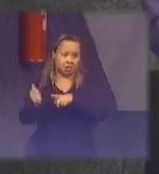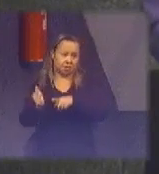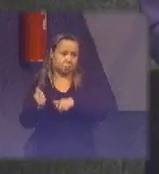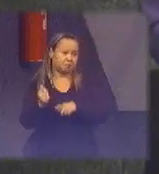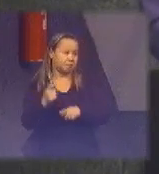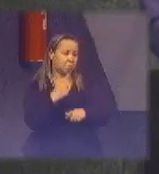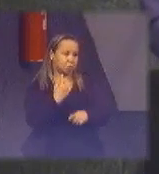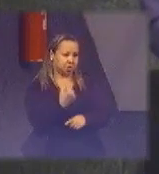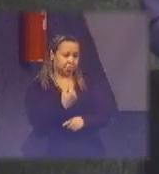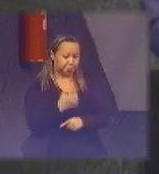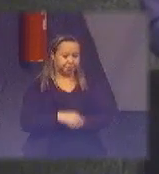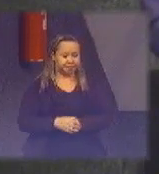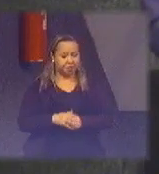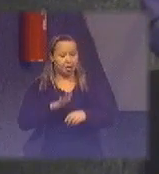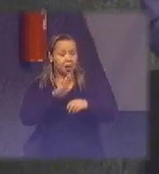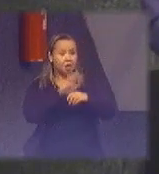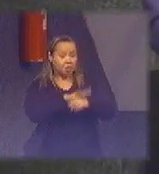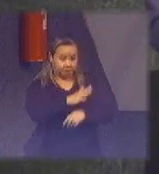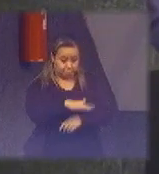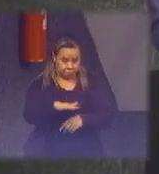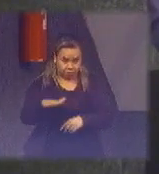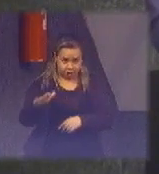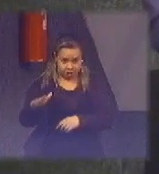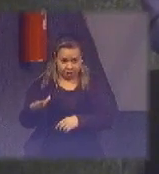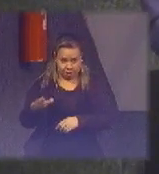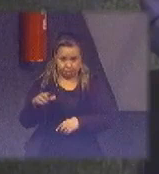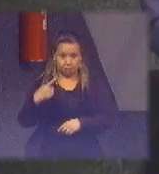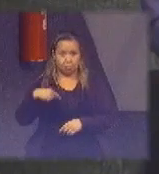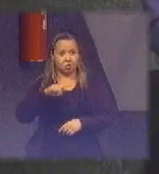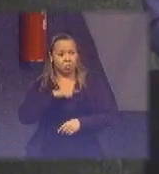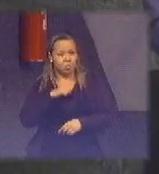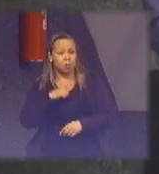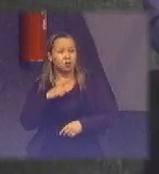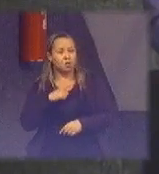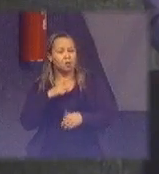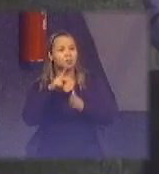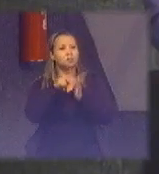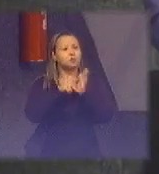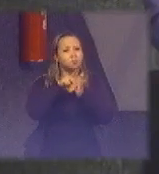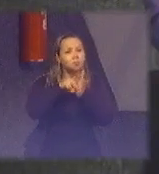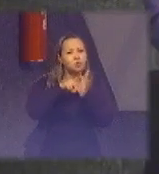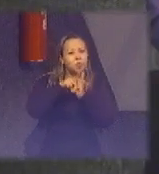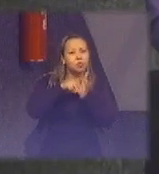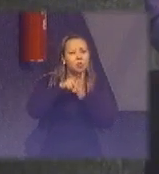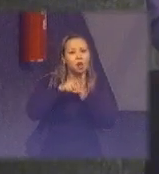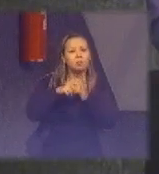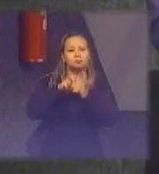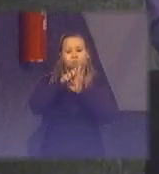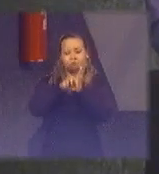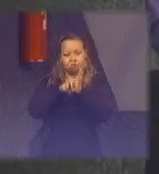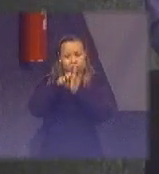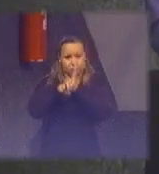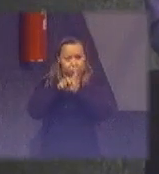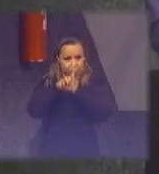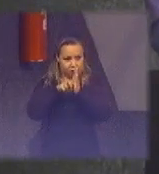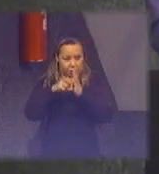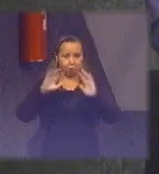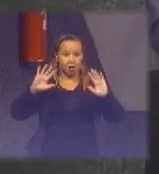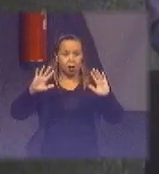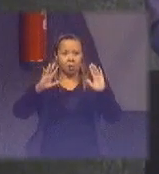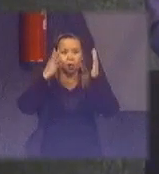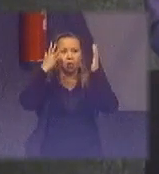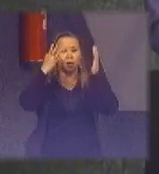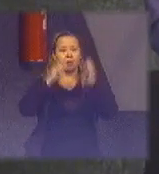Para ajudar crianças com a Ana Vitória, a gente tem um projeto Entre Rodas. A campanha não é mito